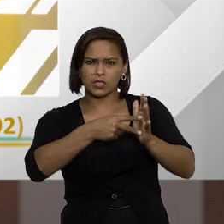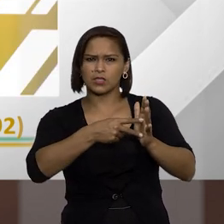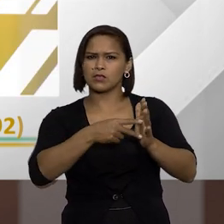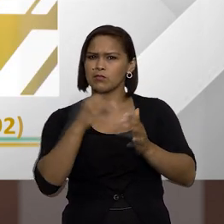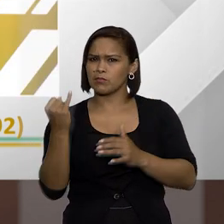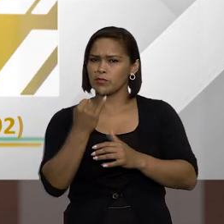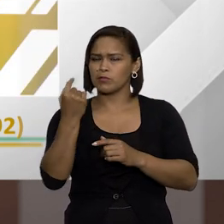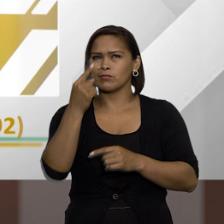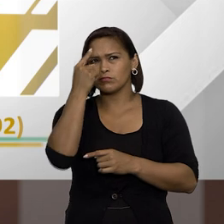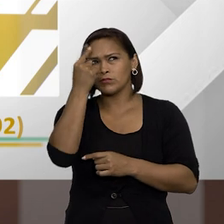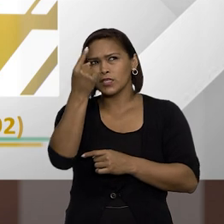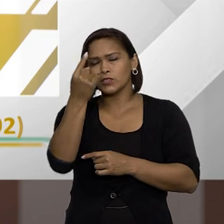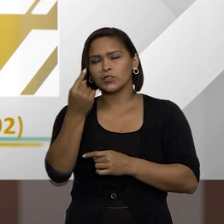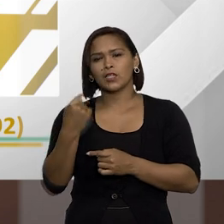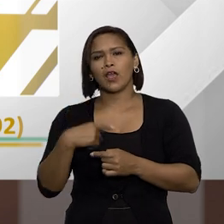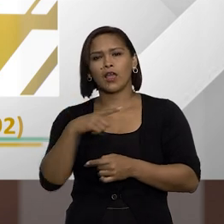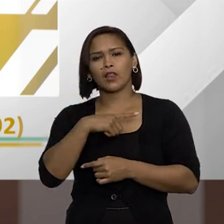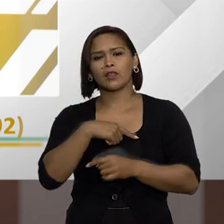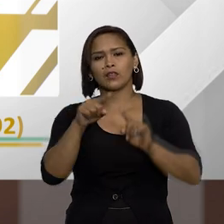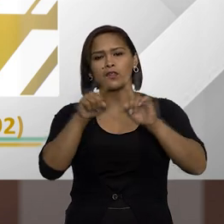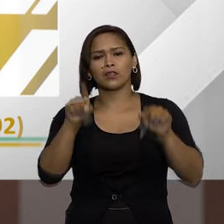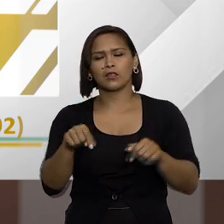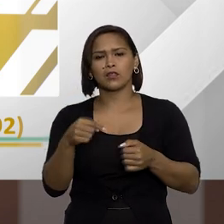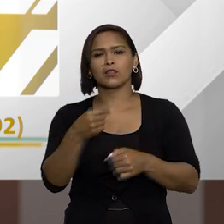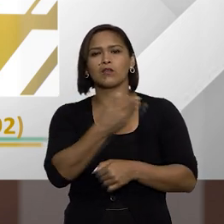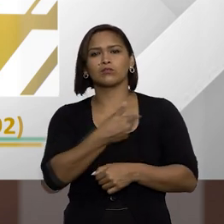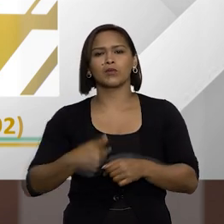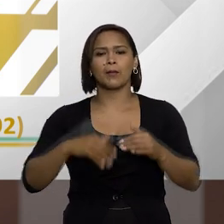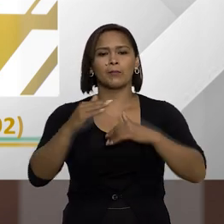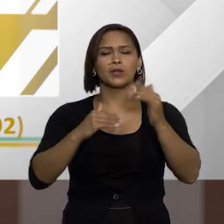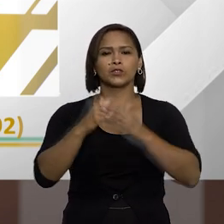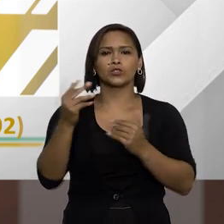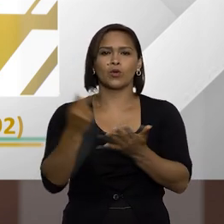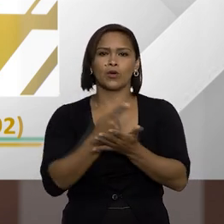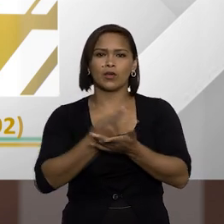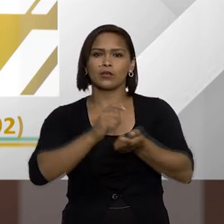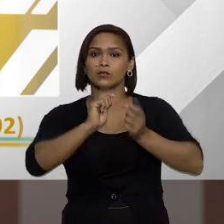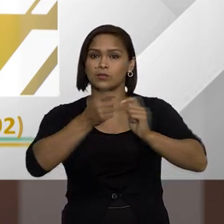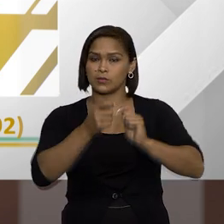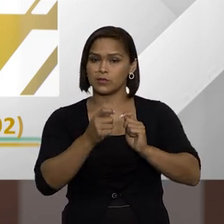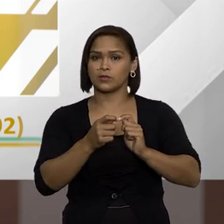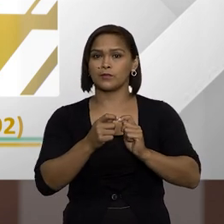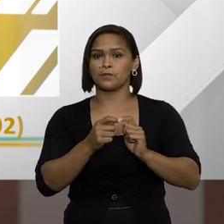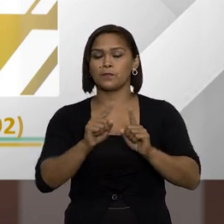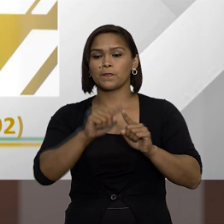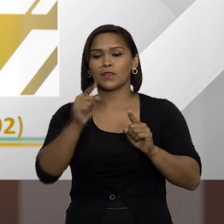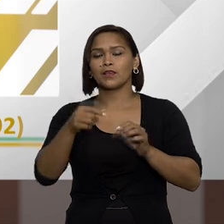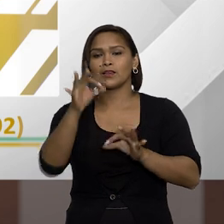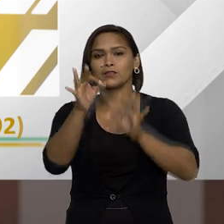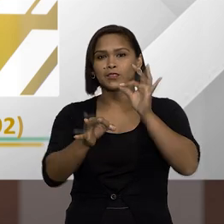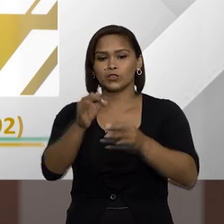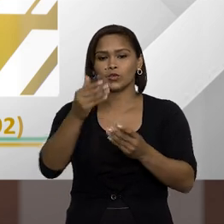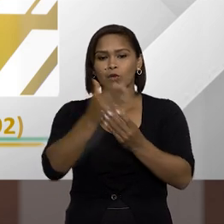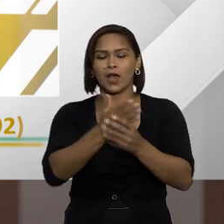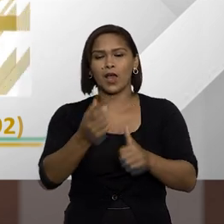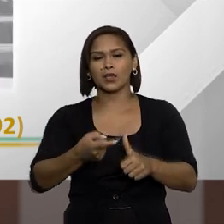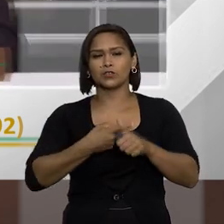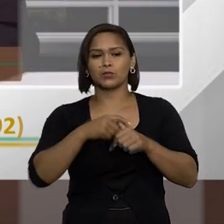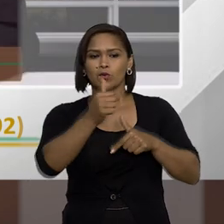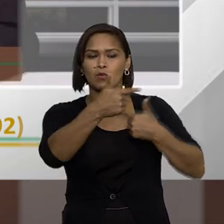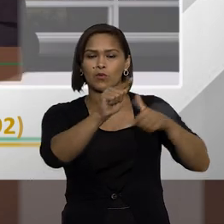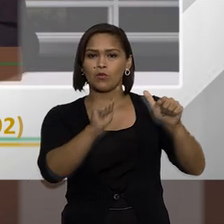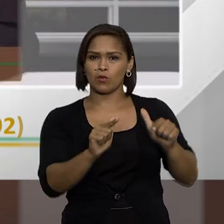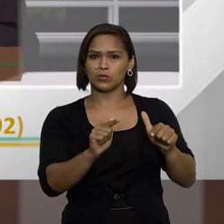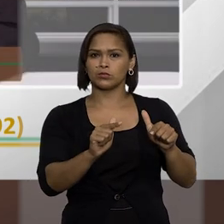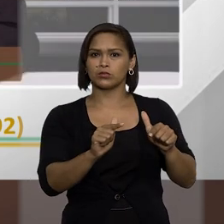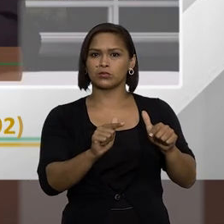porque a gente imagina o servidor está em um cargo ele usou o cargo para praticar atos de improbidade aí até ser julgado ele assumiu um outro